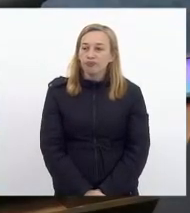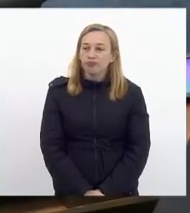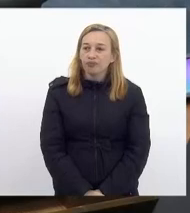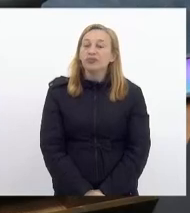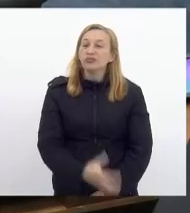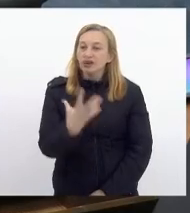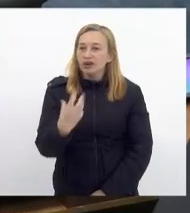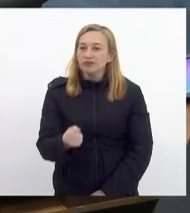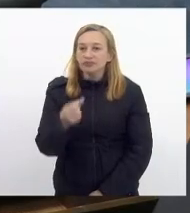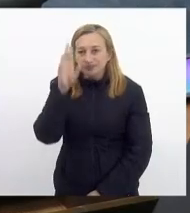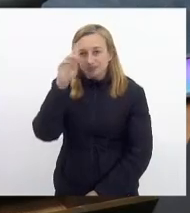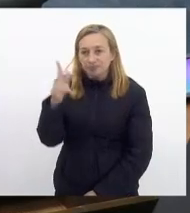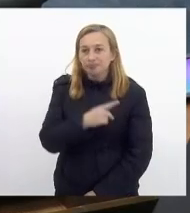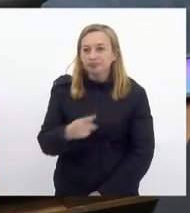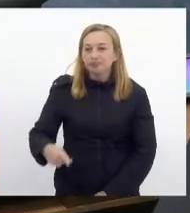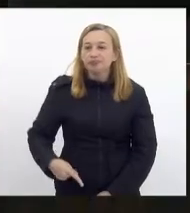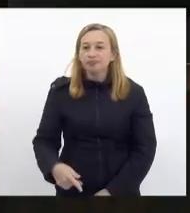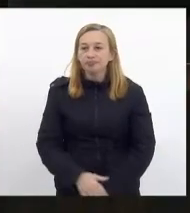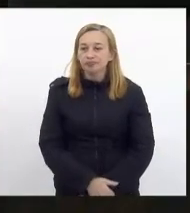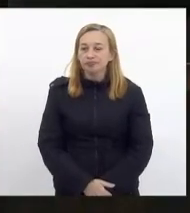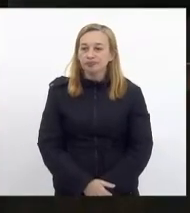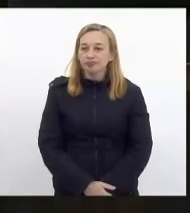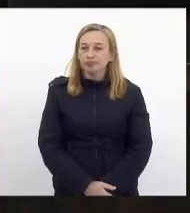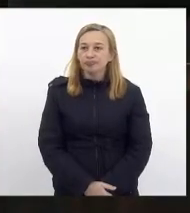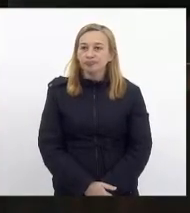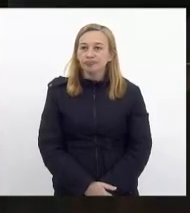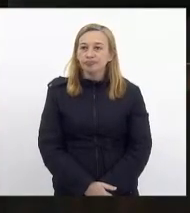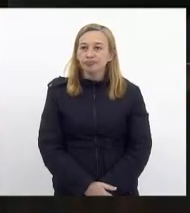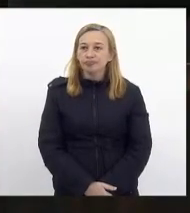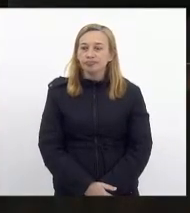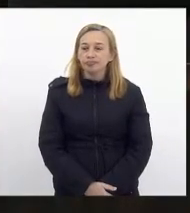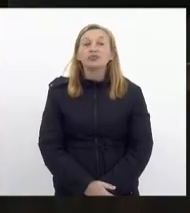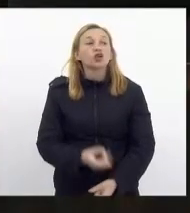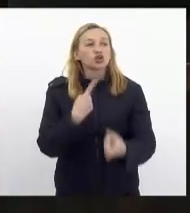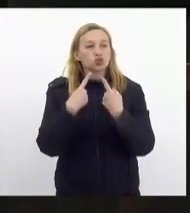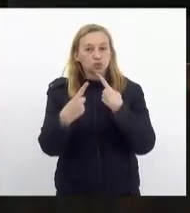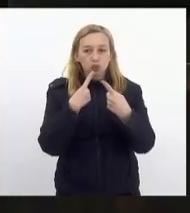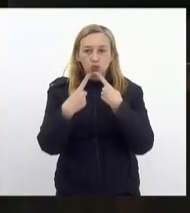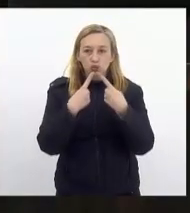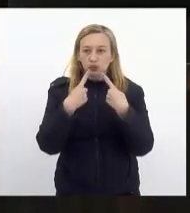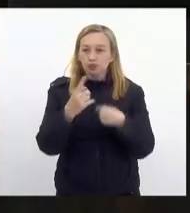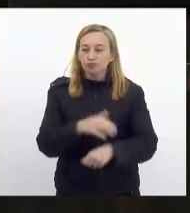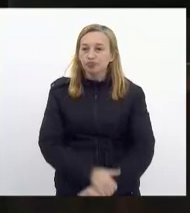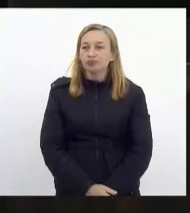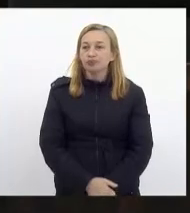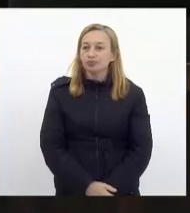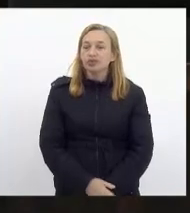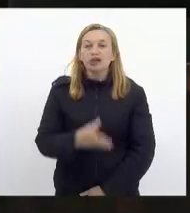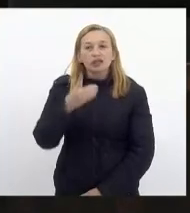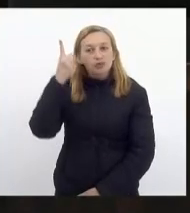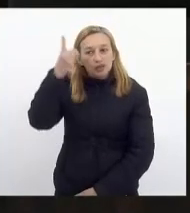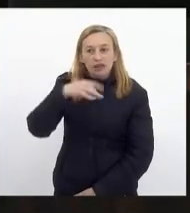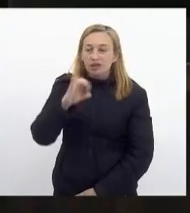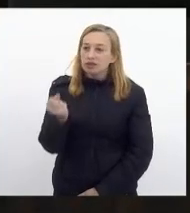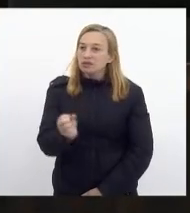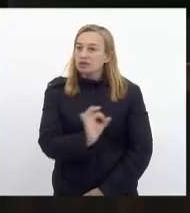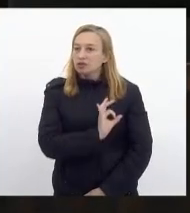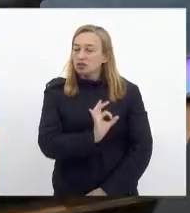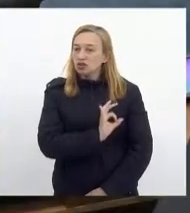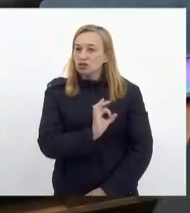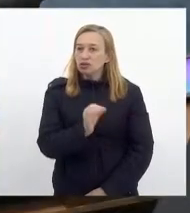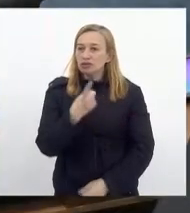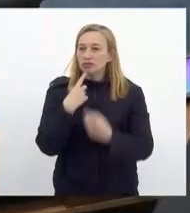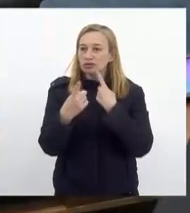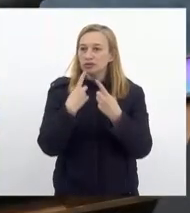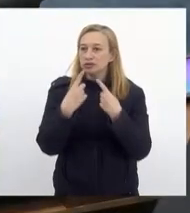Favorável, presidente. Com os pareceres emitidos, em discussão. A deputada Marta Rocha para discutir.